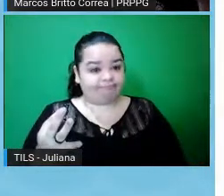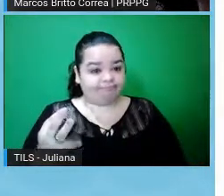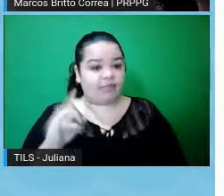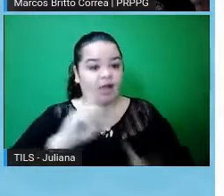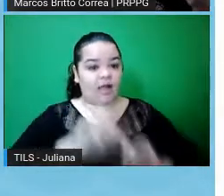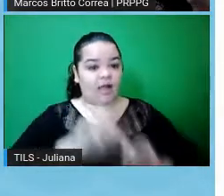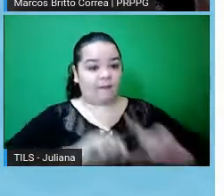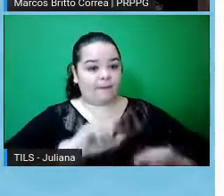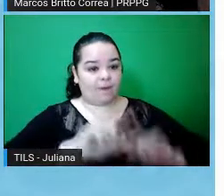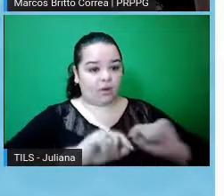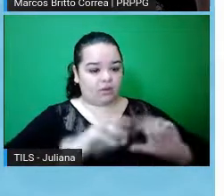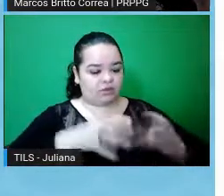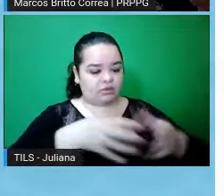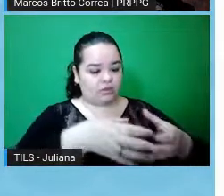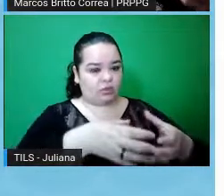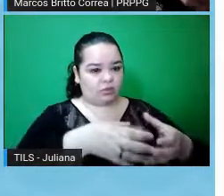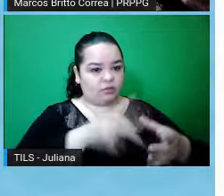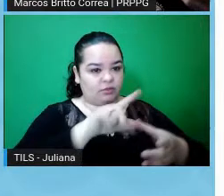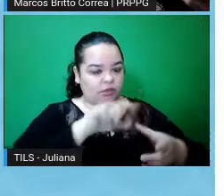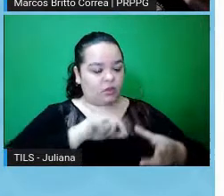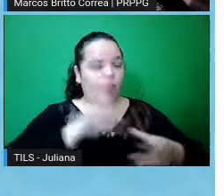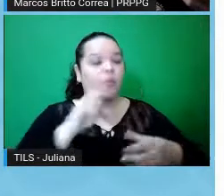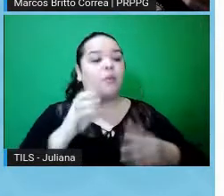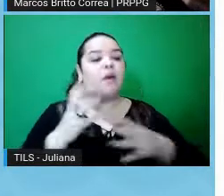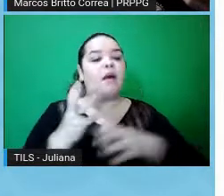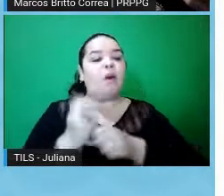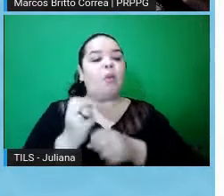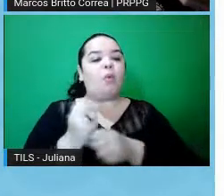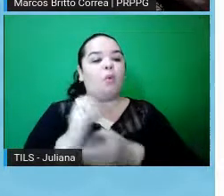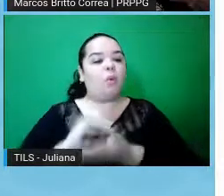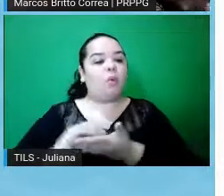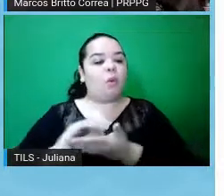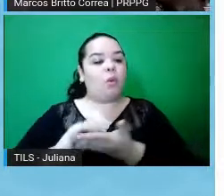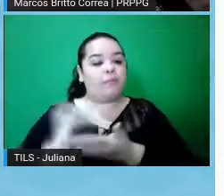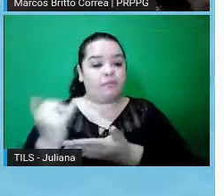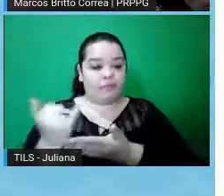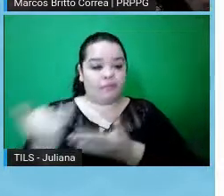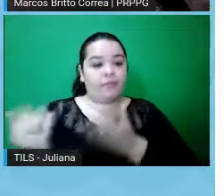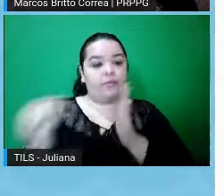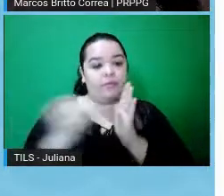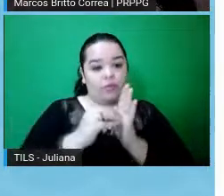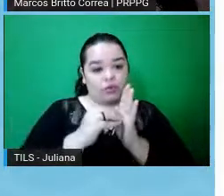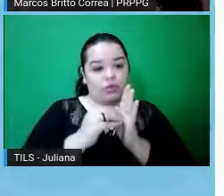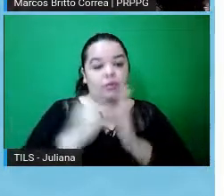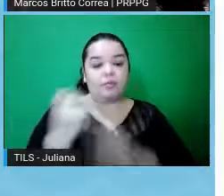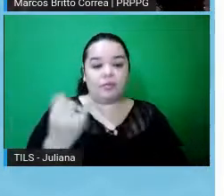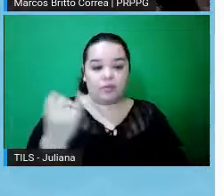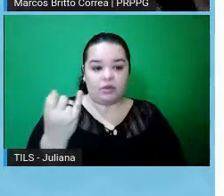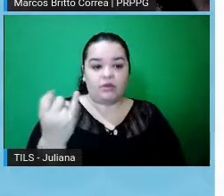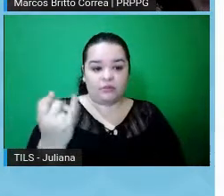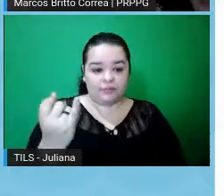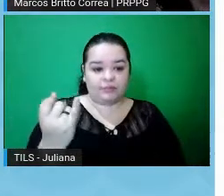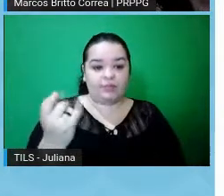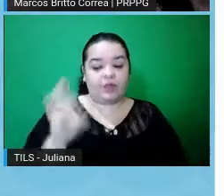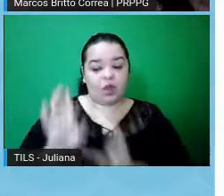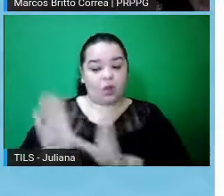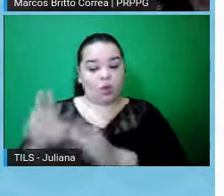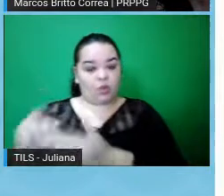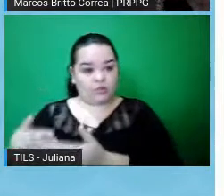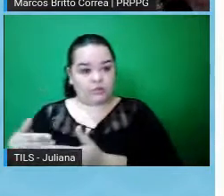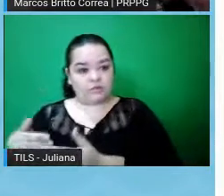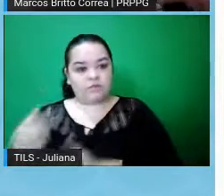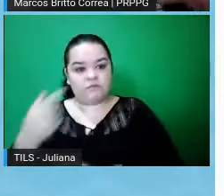e mostrar o cálculo do tamanho da amostra dentro do projeto é um aspecto que geralmente é olhado pelos comitês de ética,